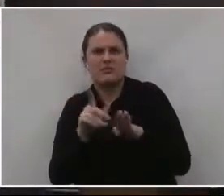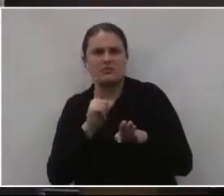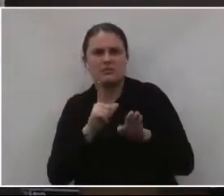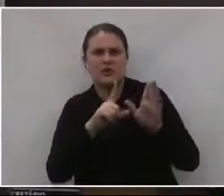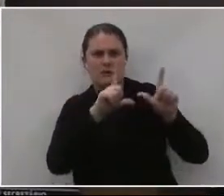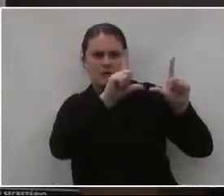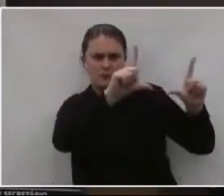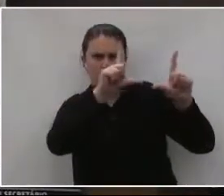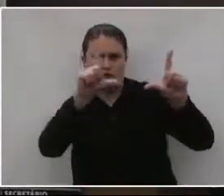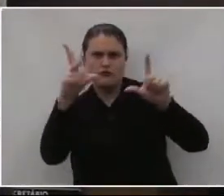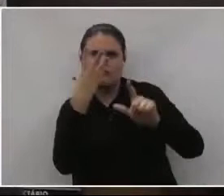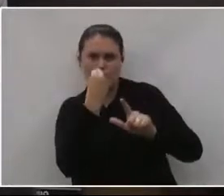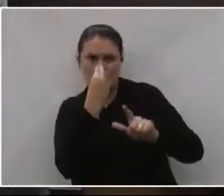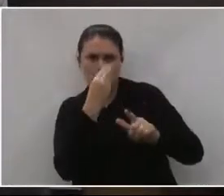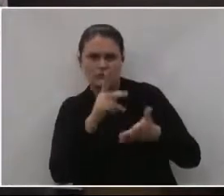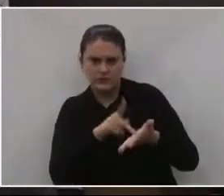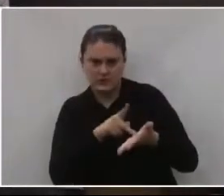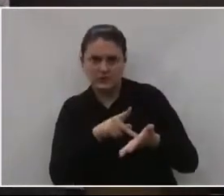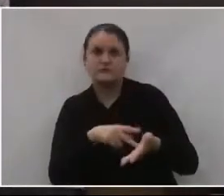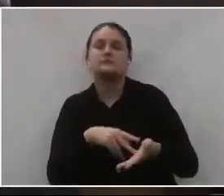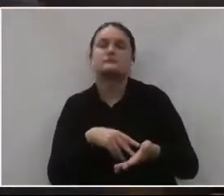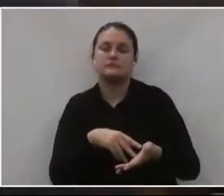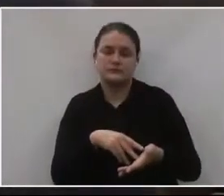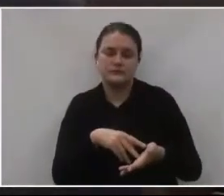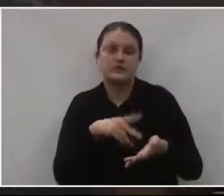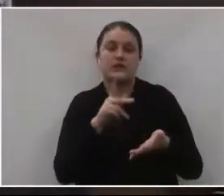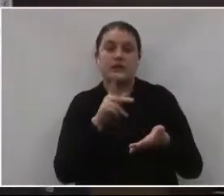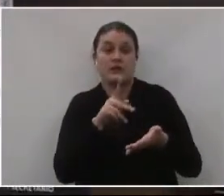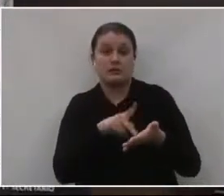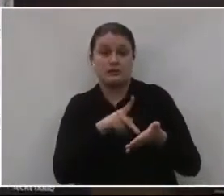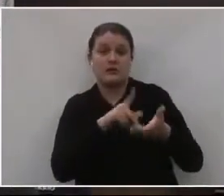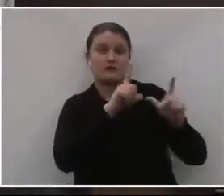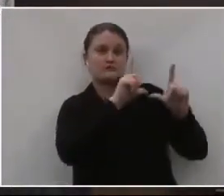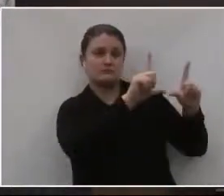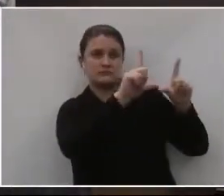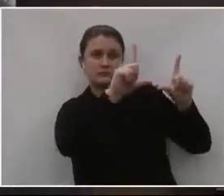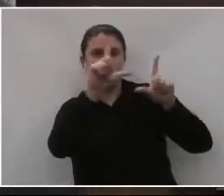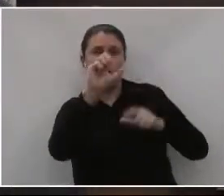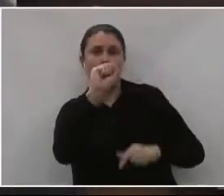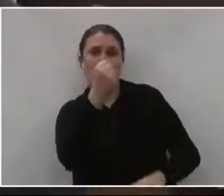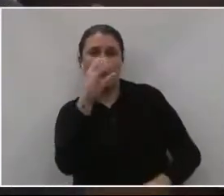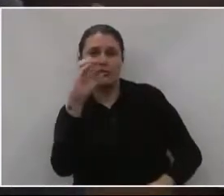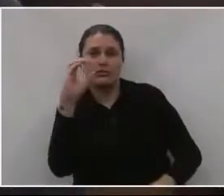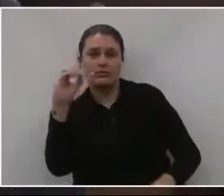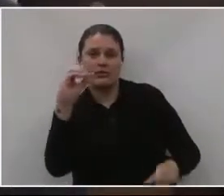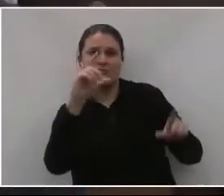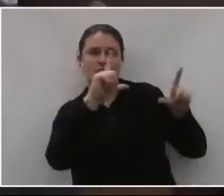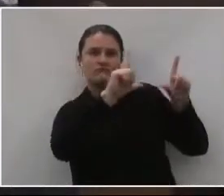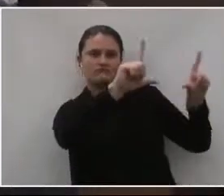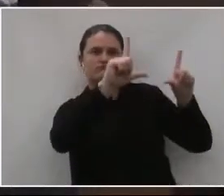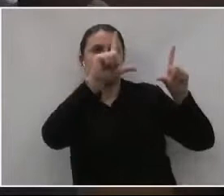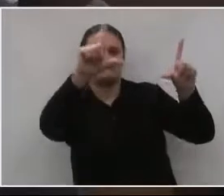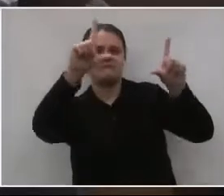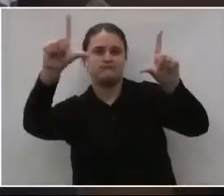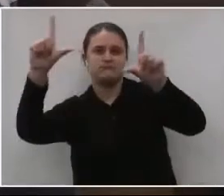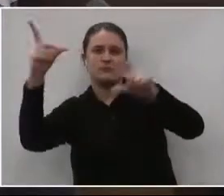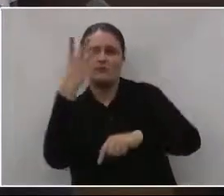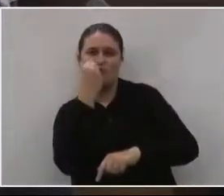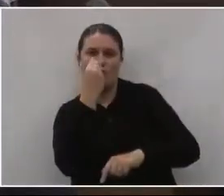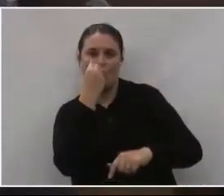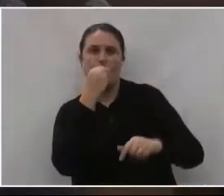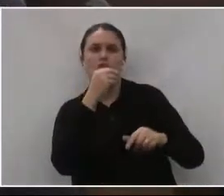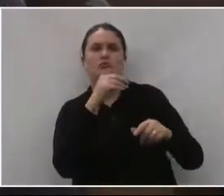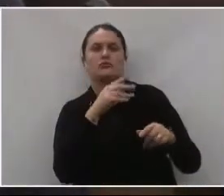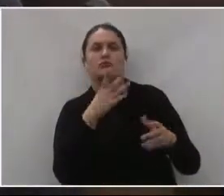né? Nós estaremos lá com uma exposição em torno de 80 painéis,